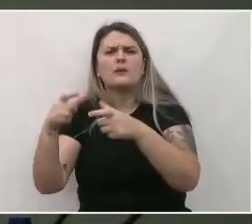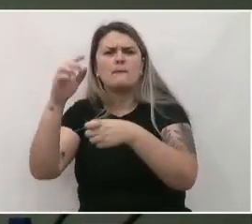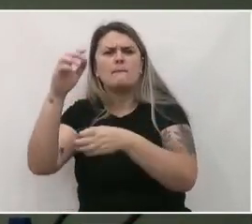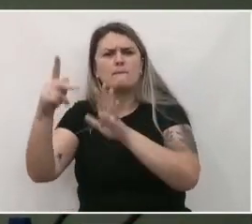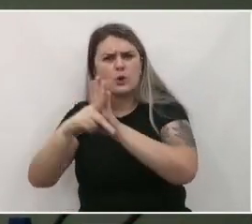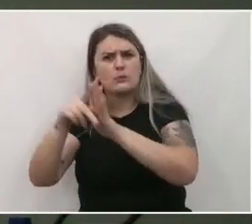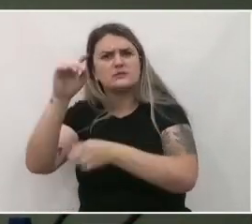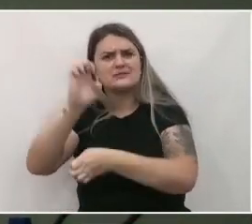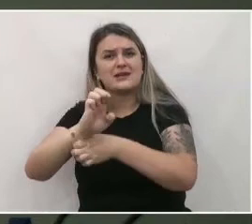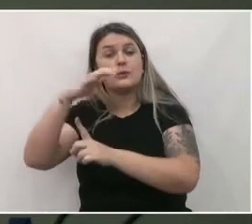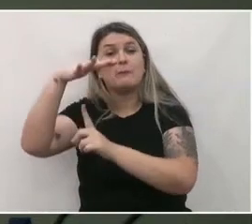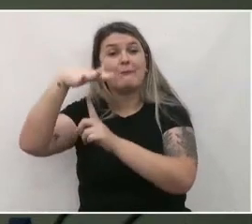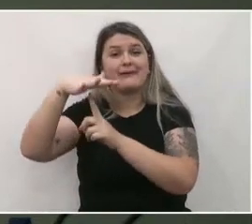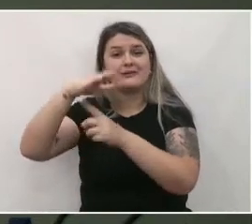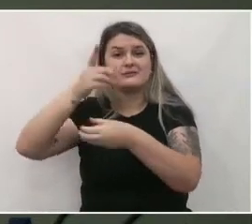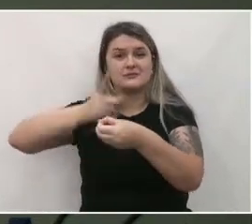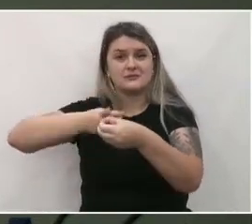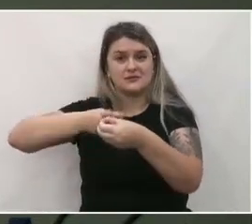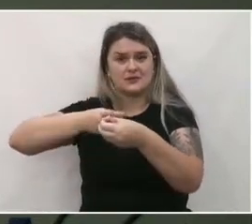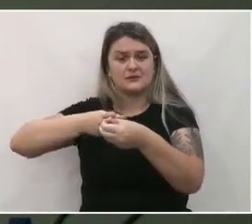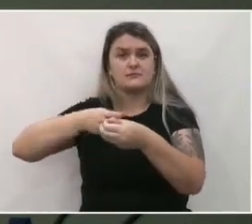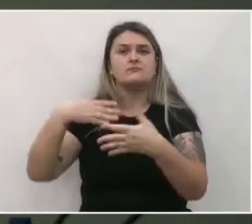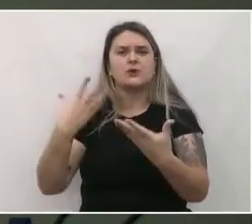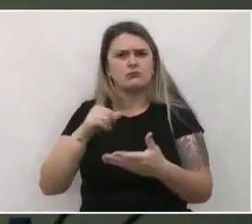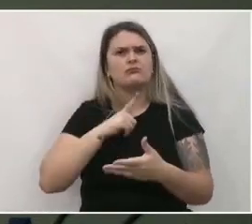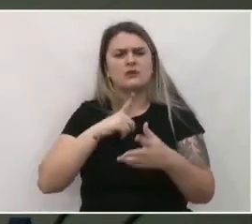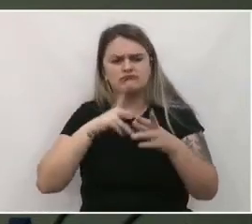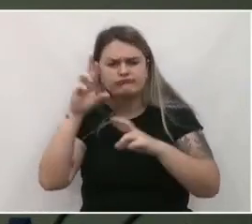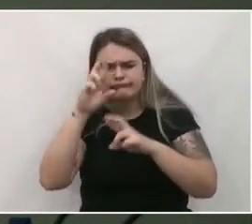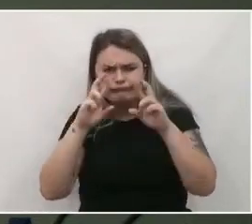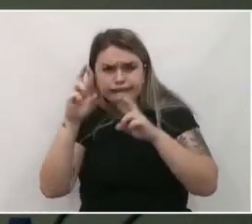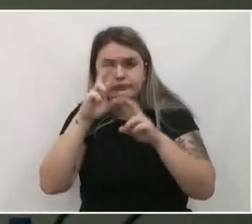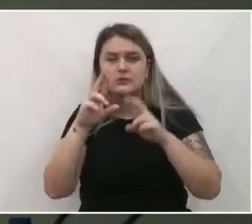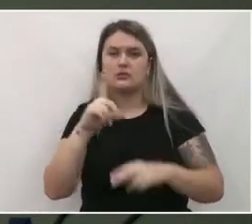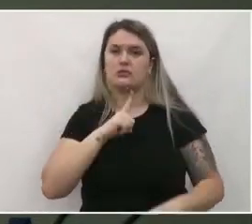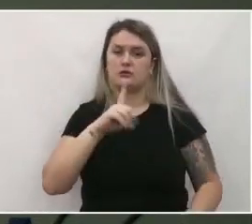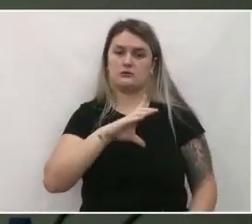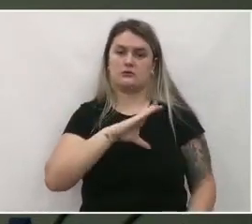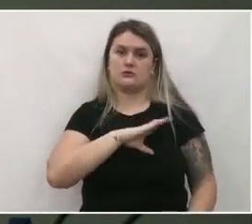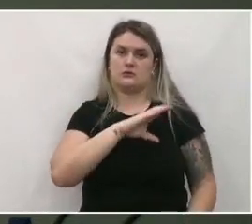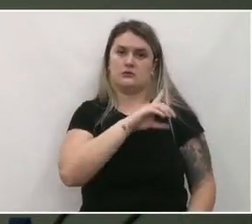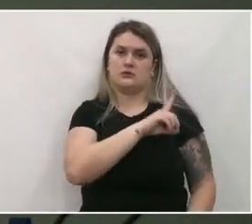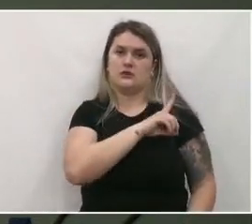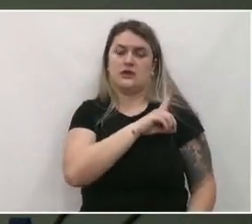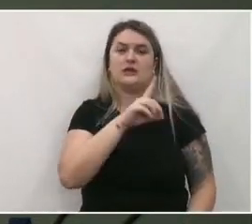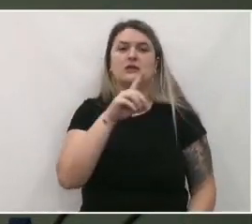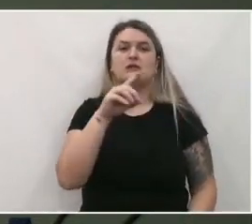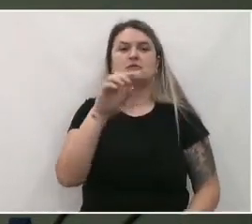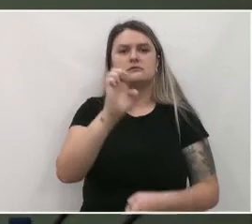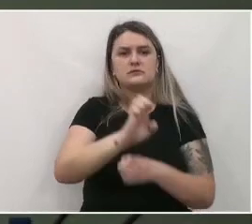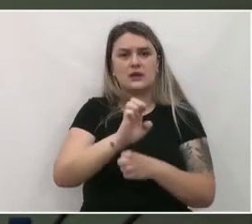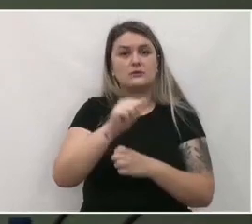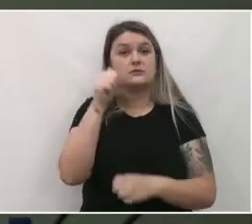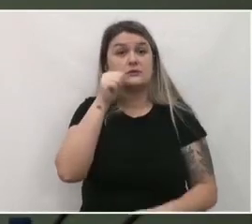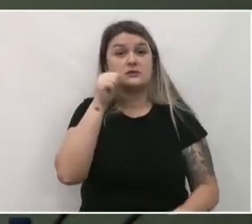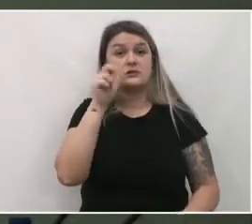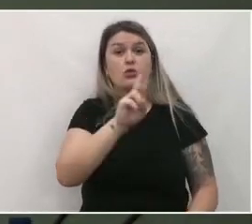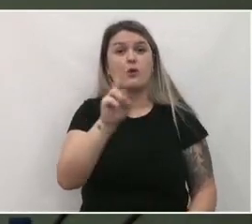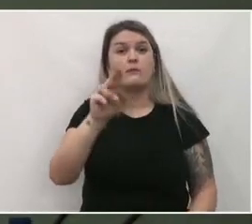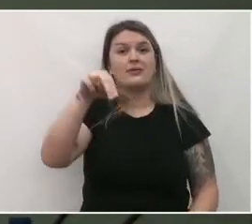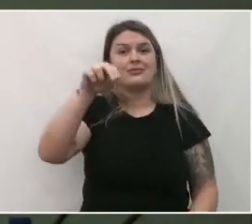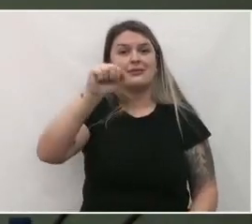Então, ele está convidado, nós temos a coordenadora do Estado, que é a Nájela. E aí,